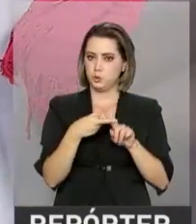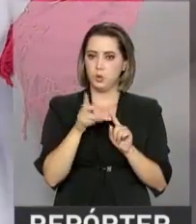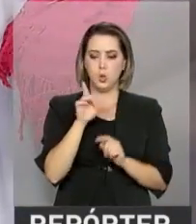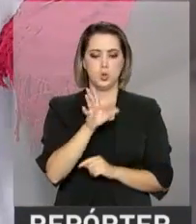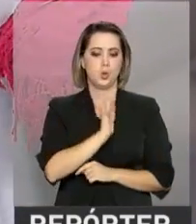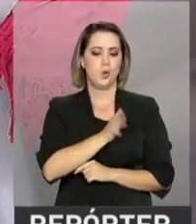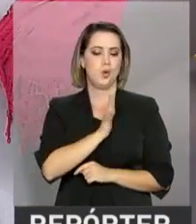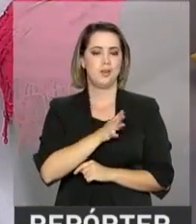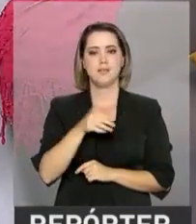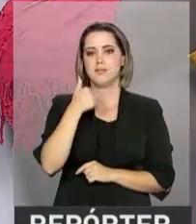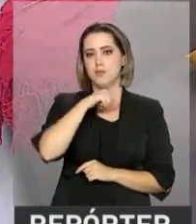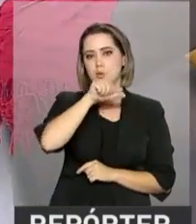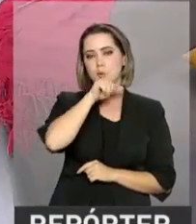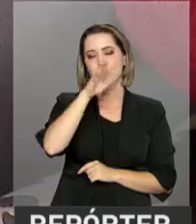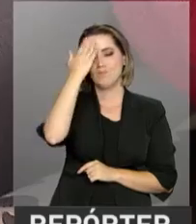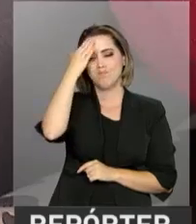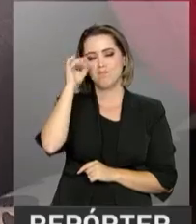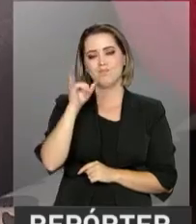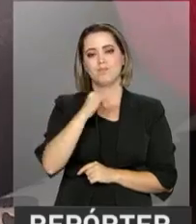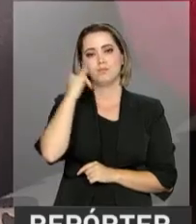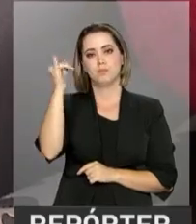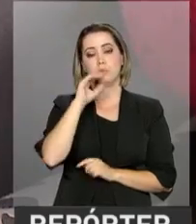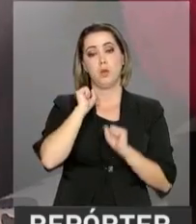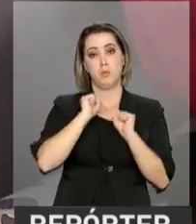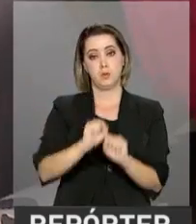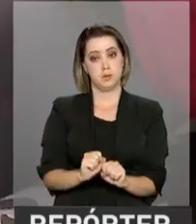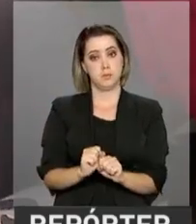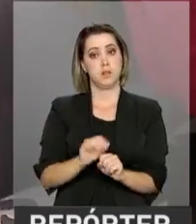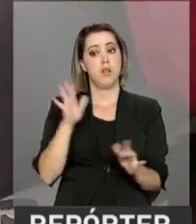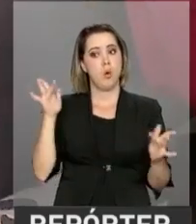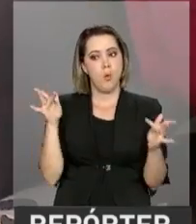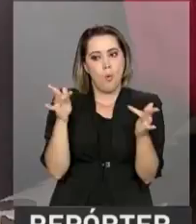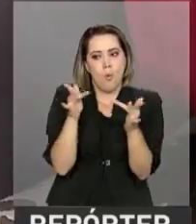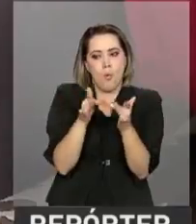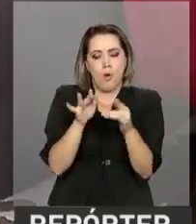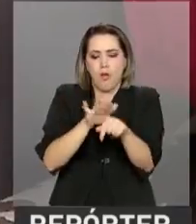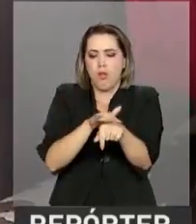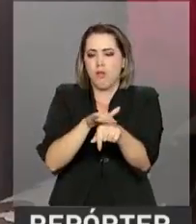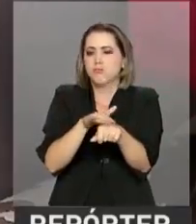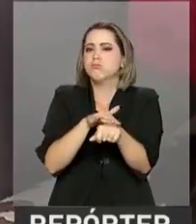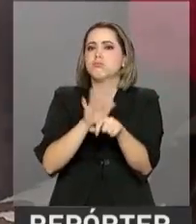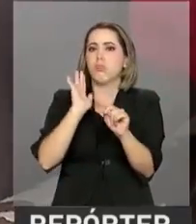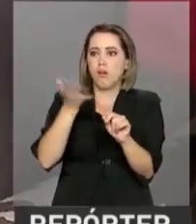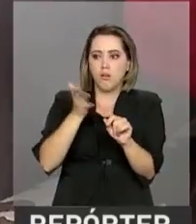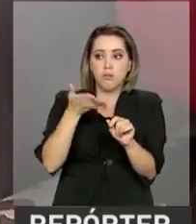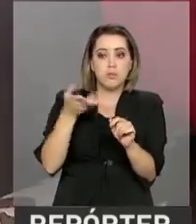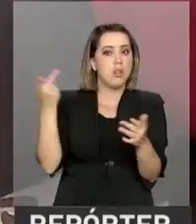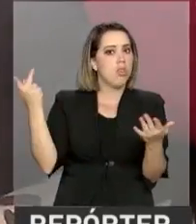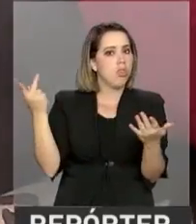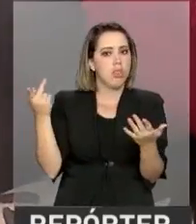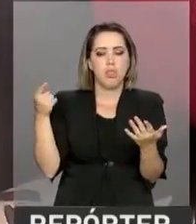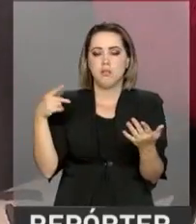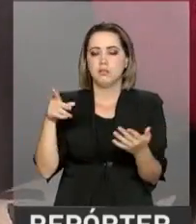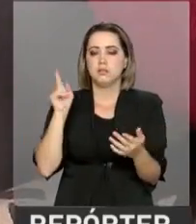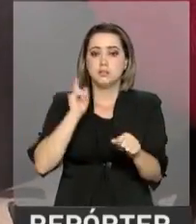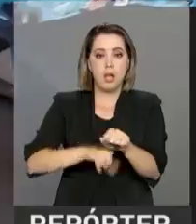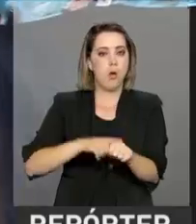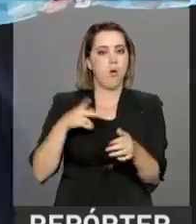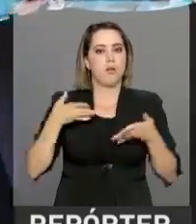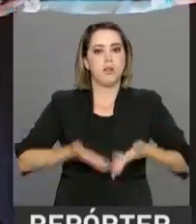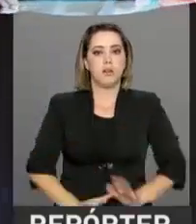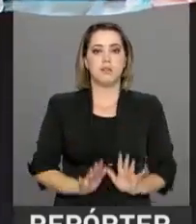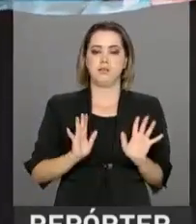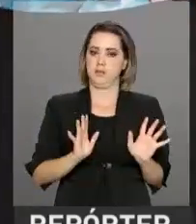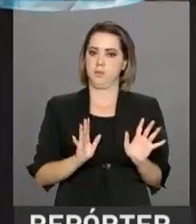mãe sabe mensurar a importância, permitir o contato pele a pele imediato com a criança após o nascimento